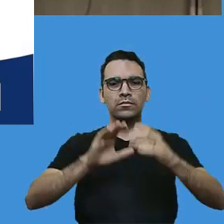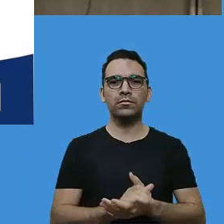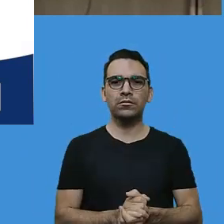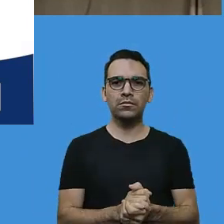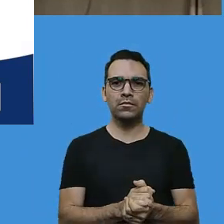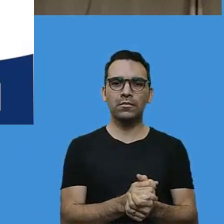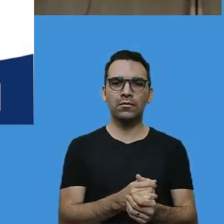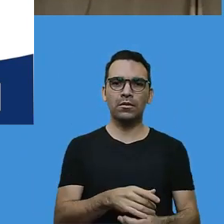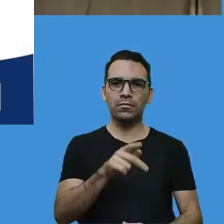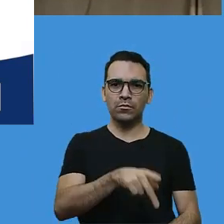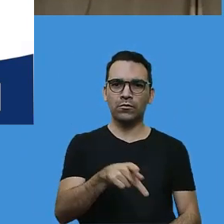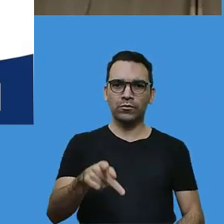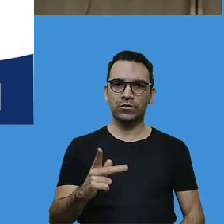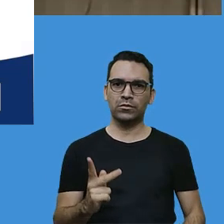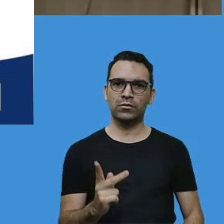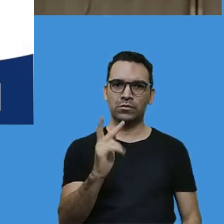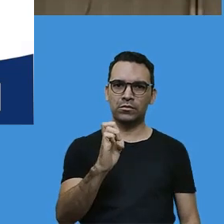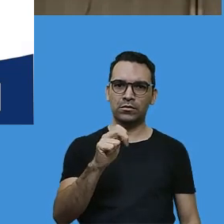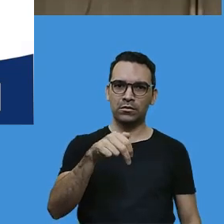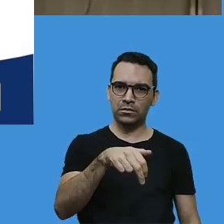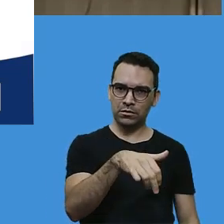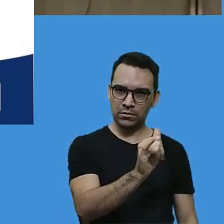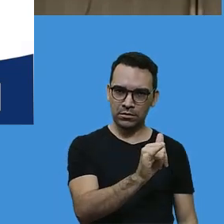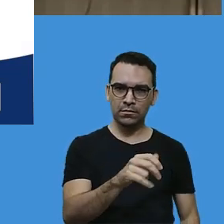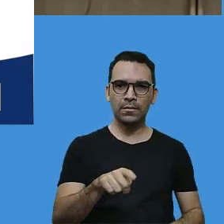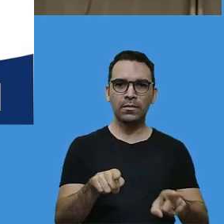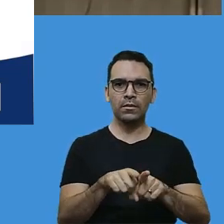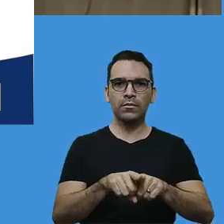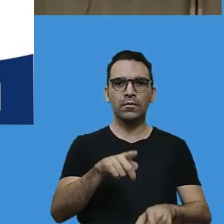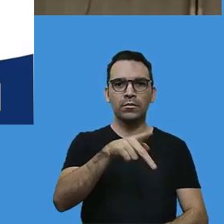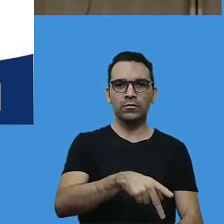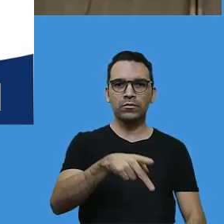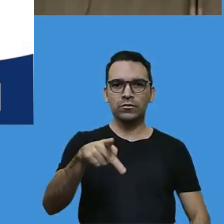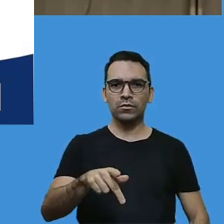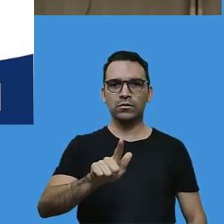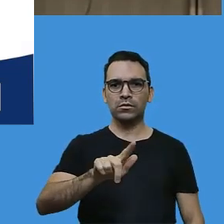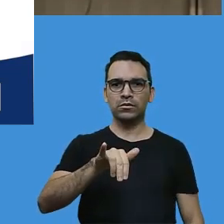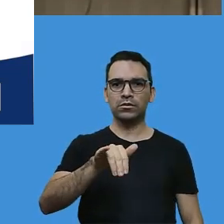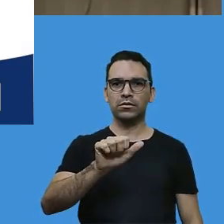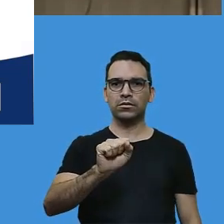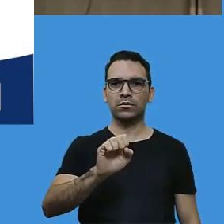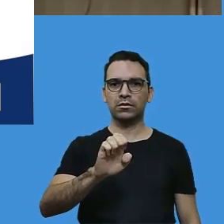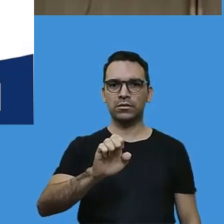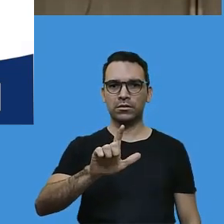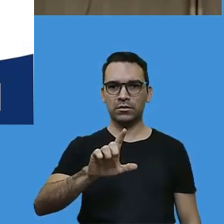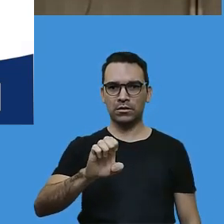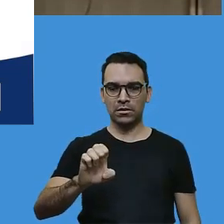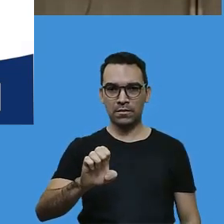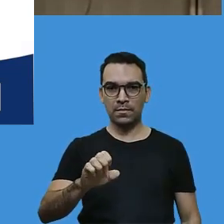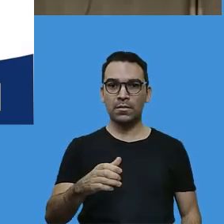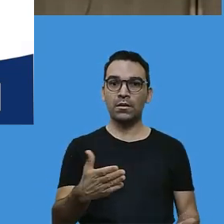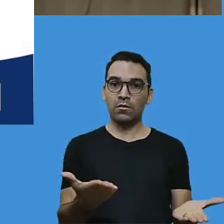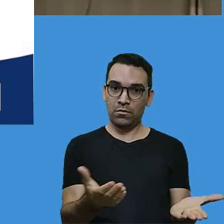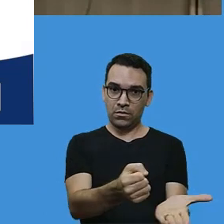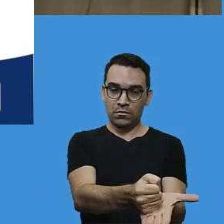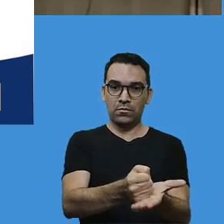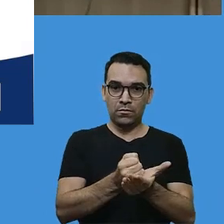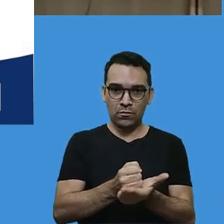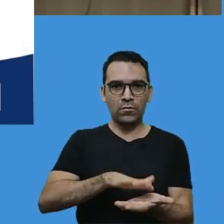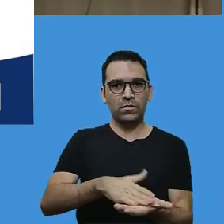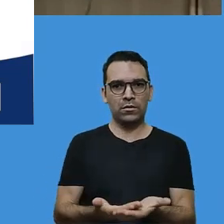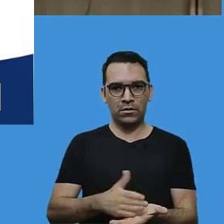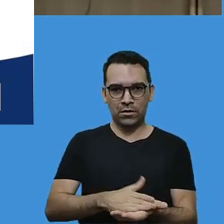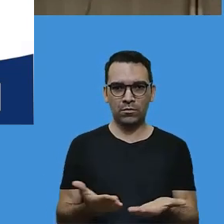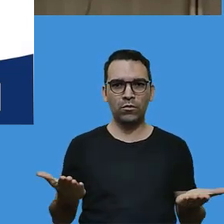o professor intérprete Kenny e a professora intérprete Gisele, que estão nos auxiliando nessa